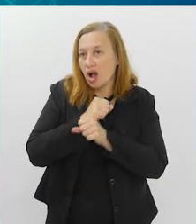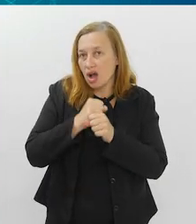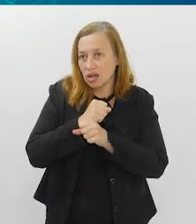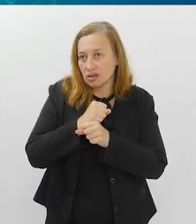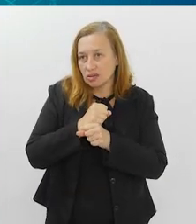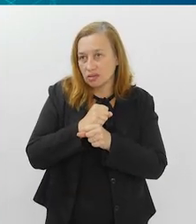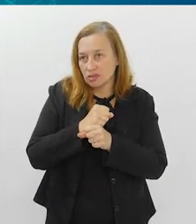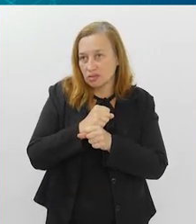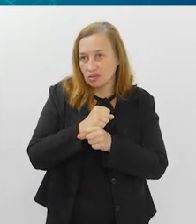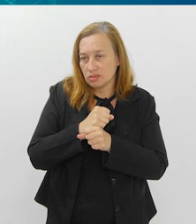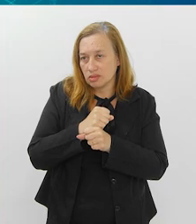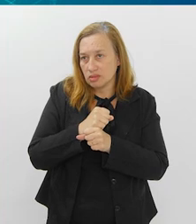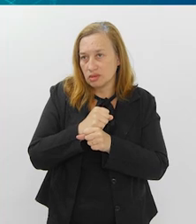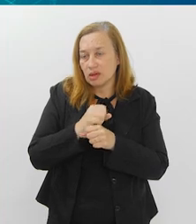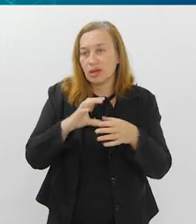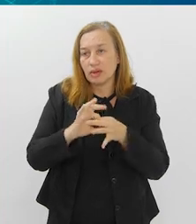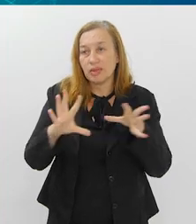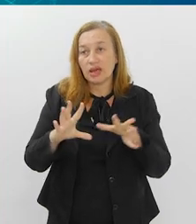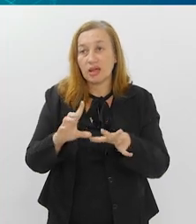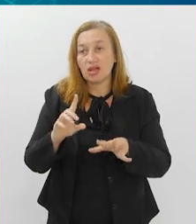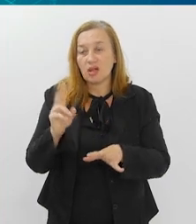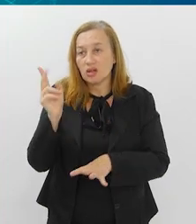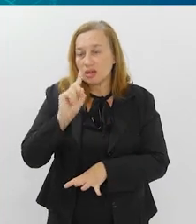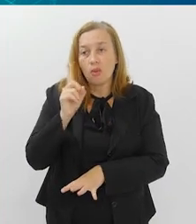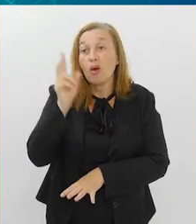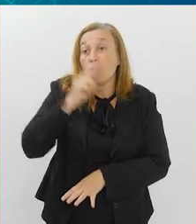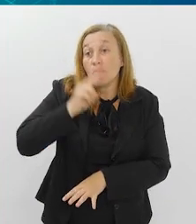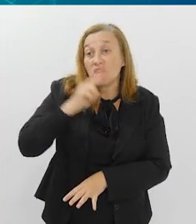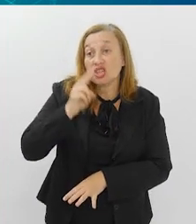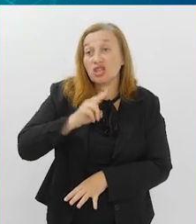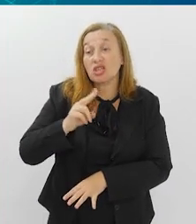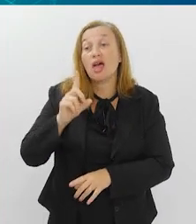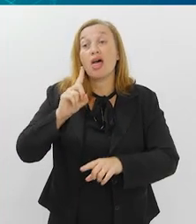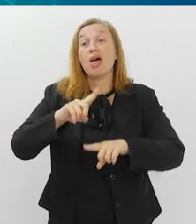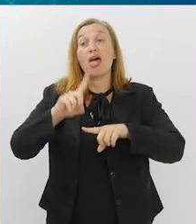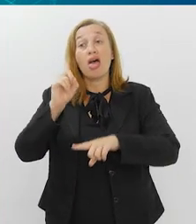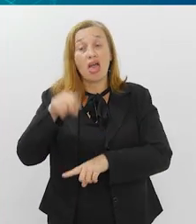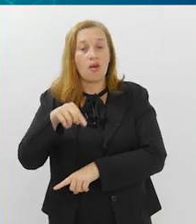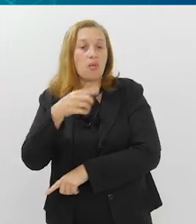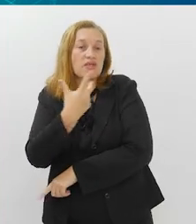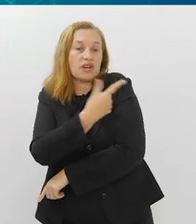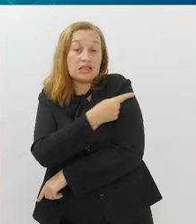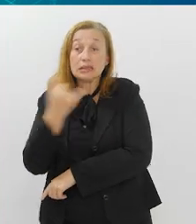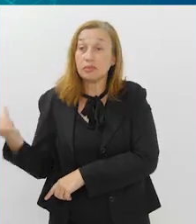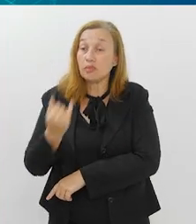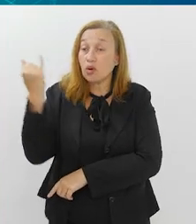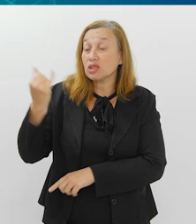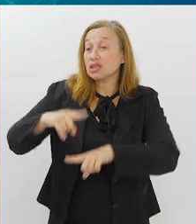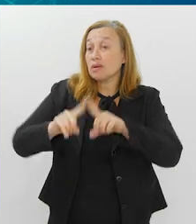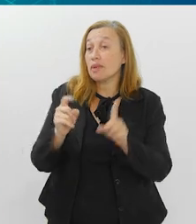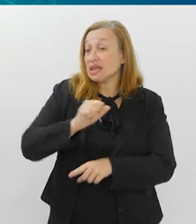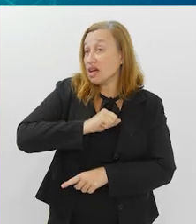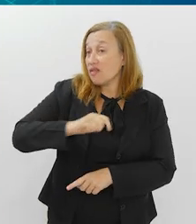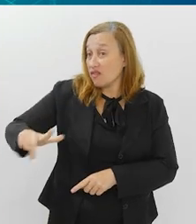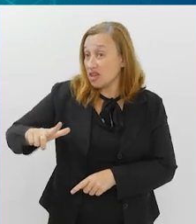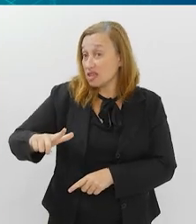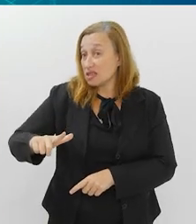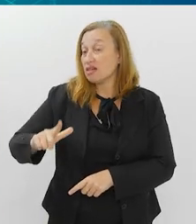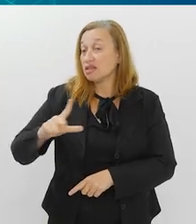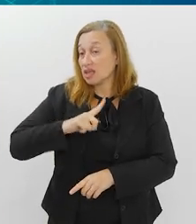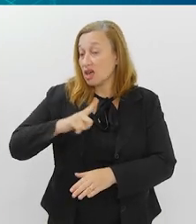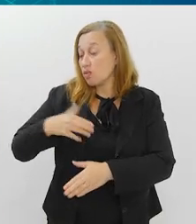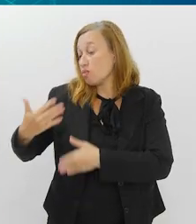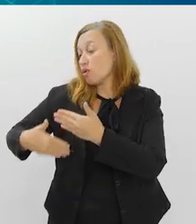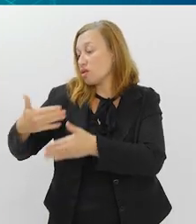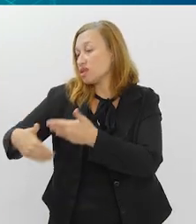então, não é uma emergência, é uma vacina importante, sim, mas a Anvisa tem um monte, né, de processos